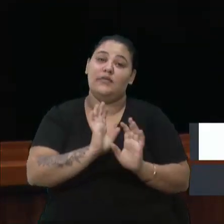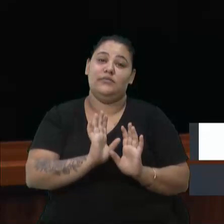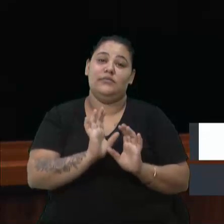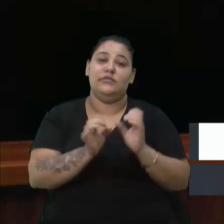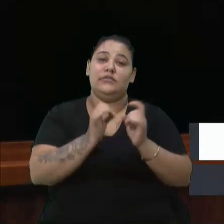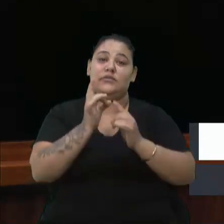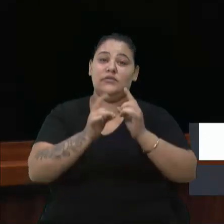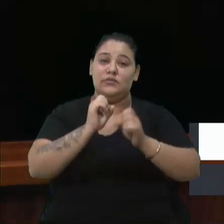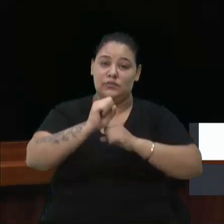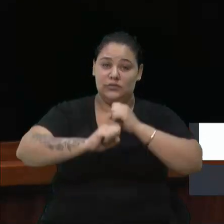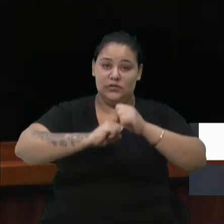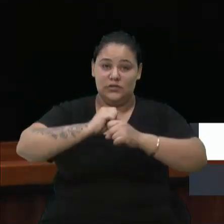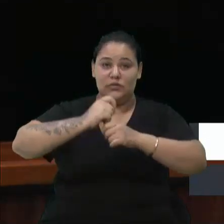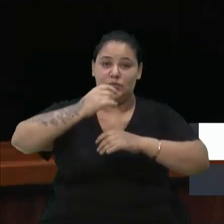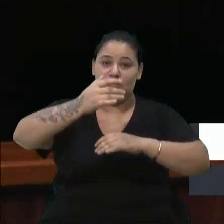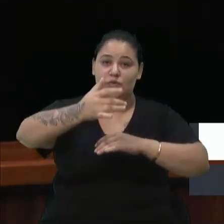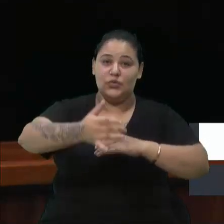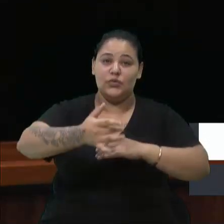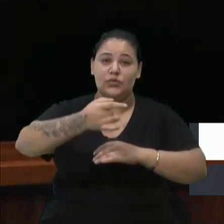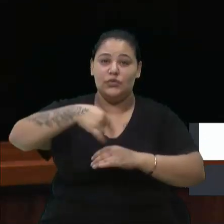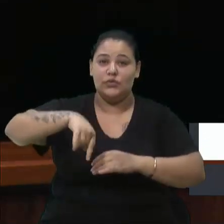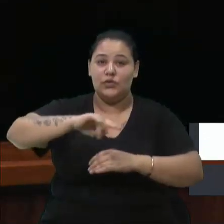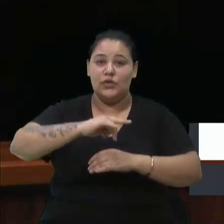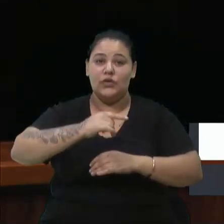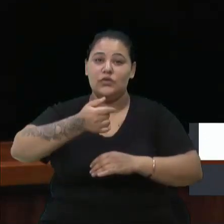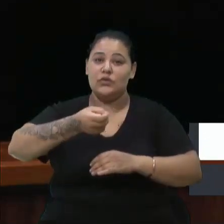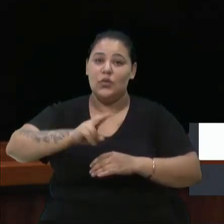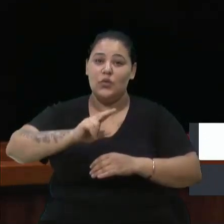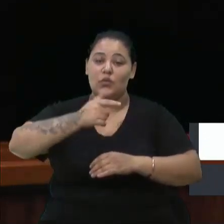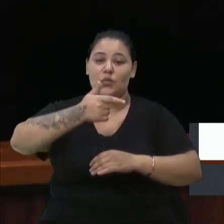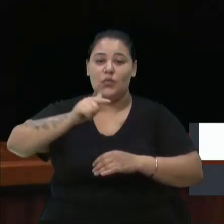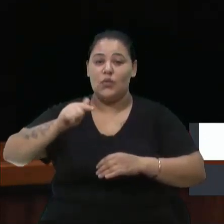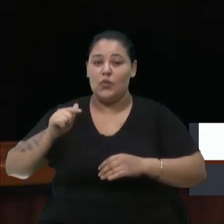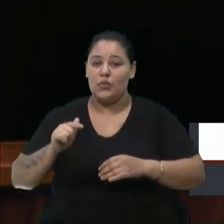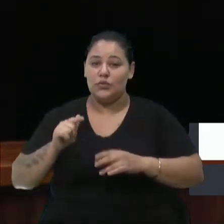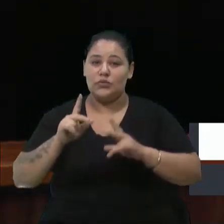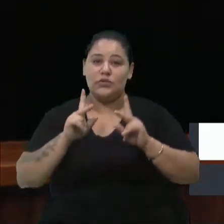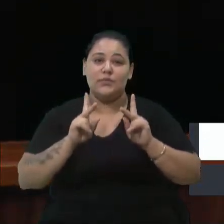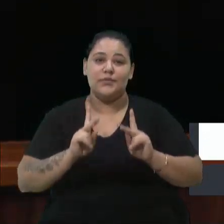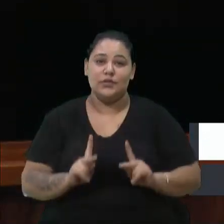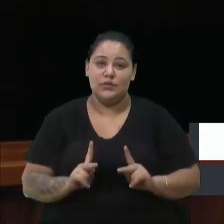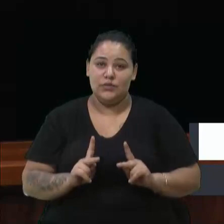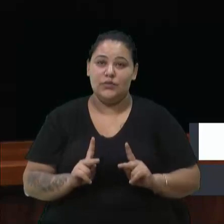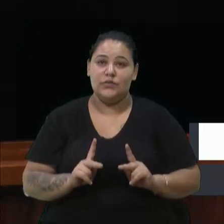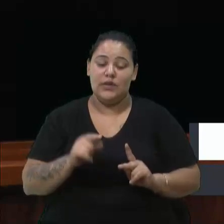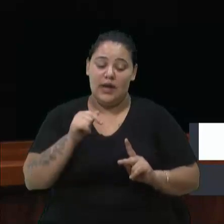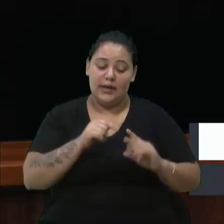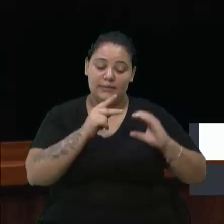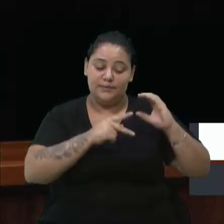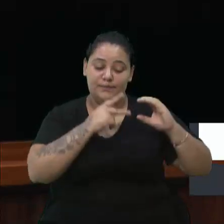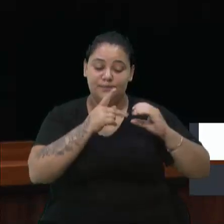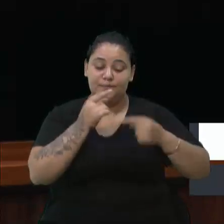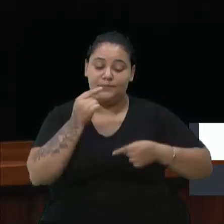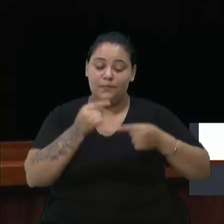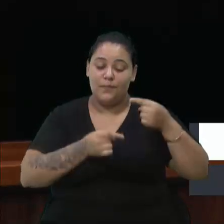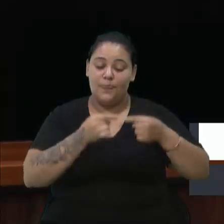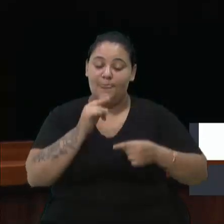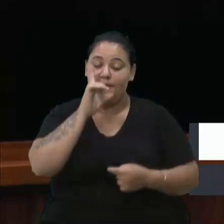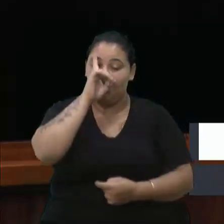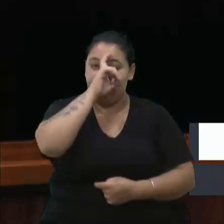a alguns anos nós estejamos, ou outras pessoas estejam nessa casa, discutindo a